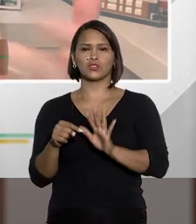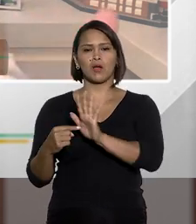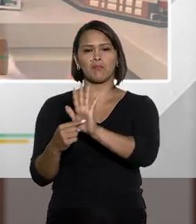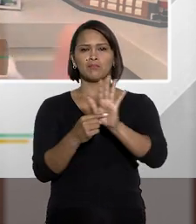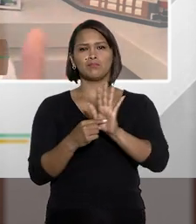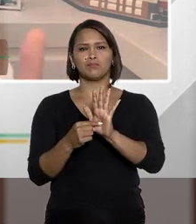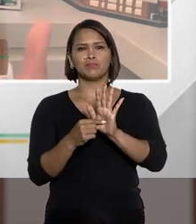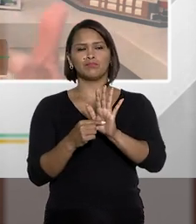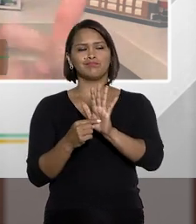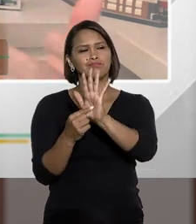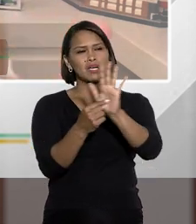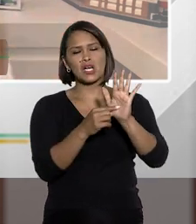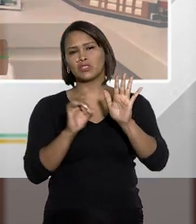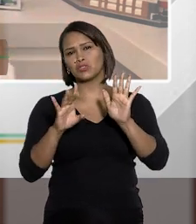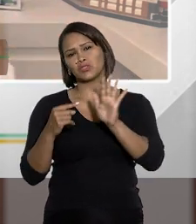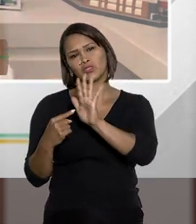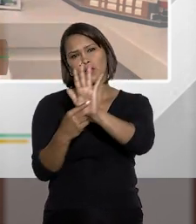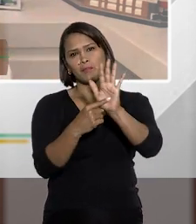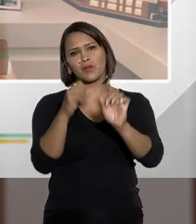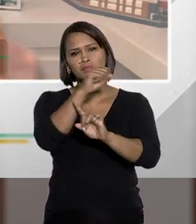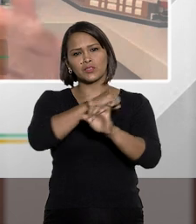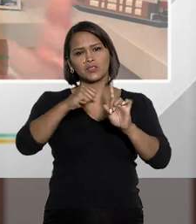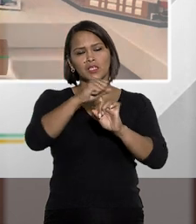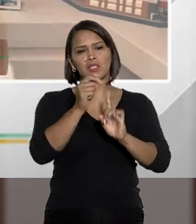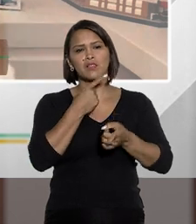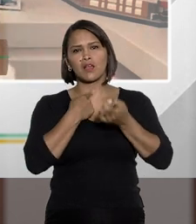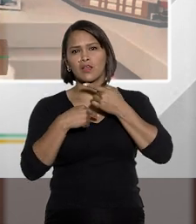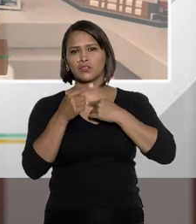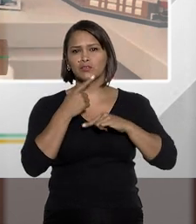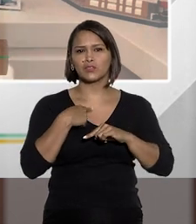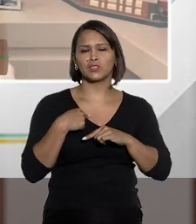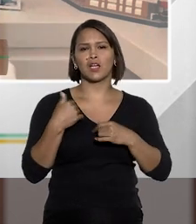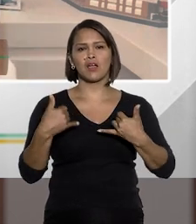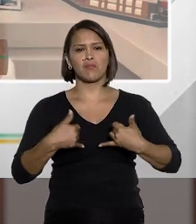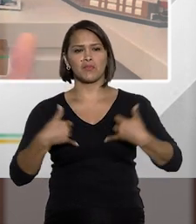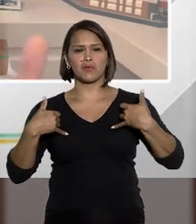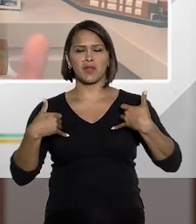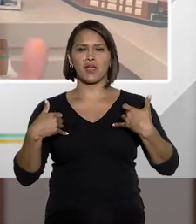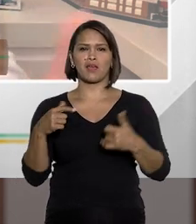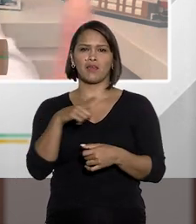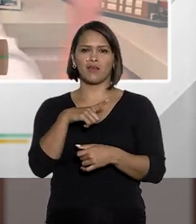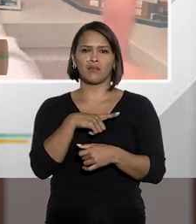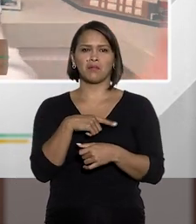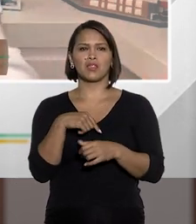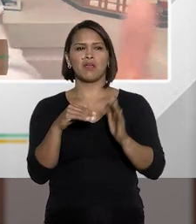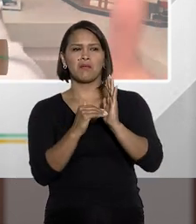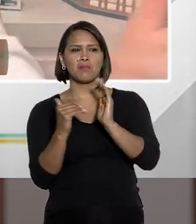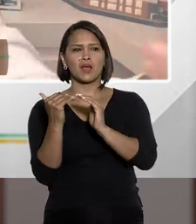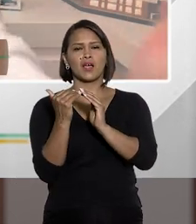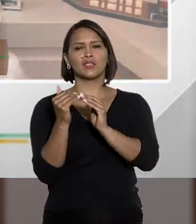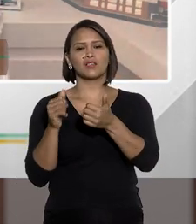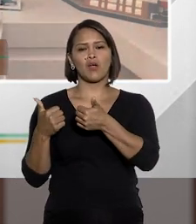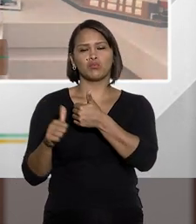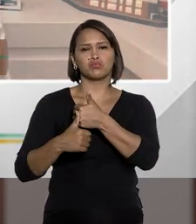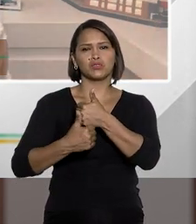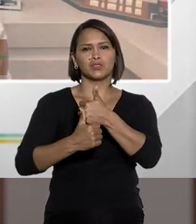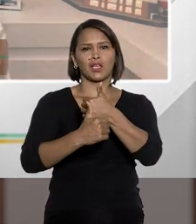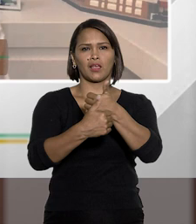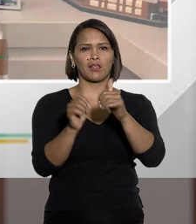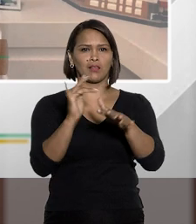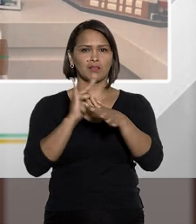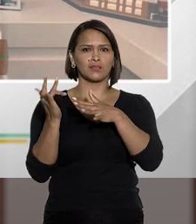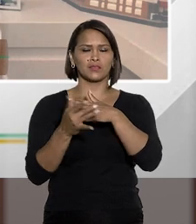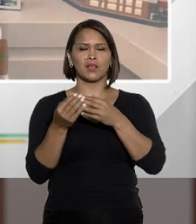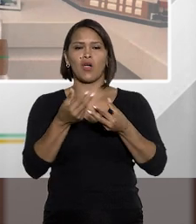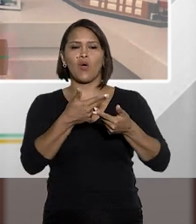que isso é feito por mero capricho, por mera satisfação pessoal para você obter aí mais alguns seguidores nas